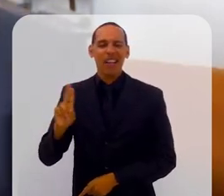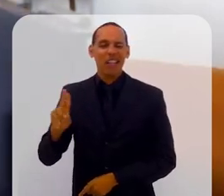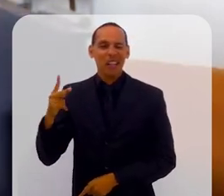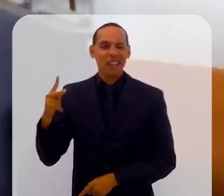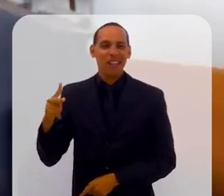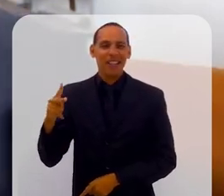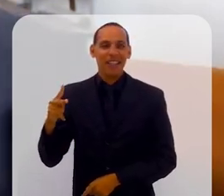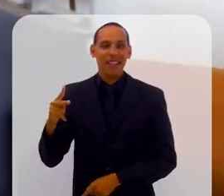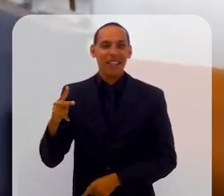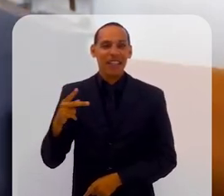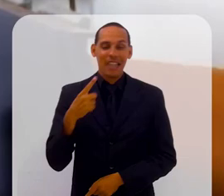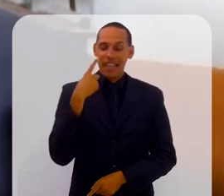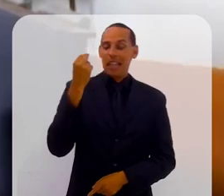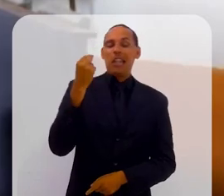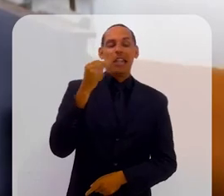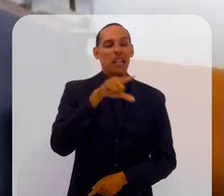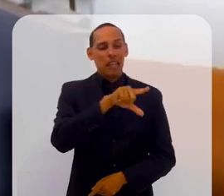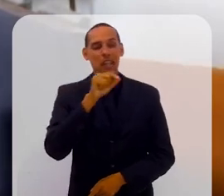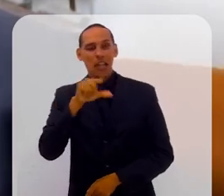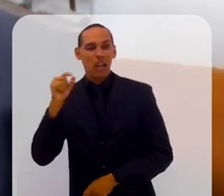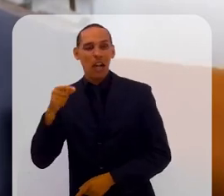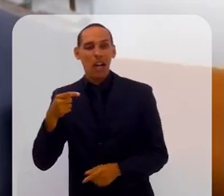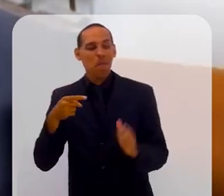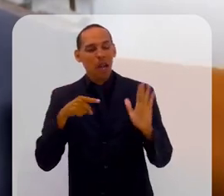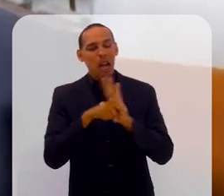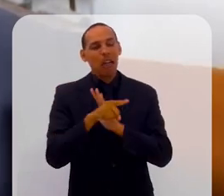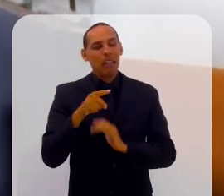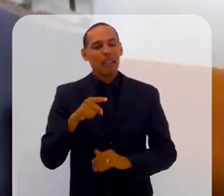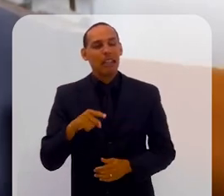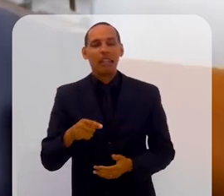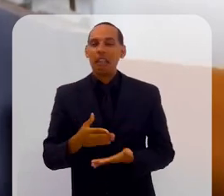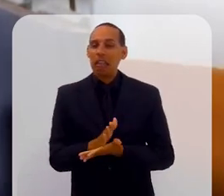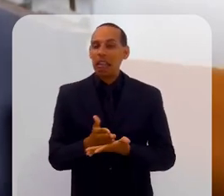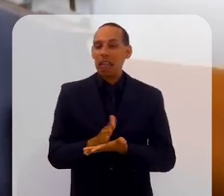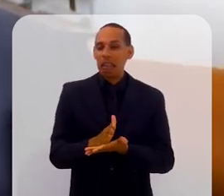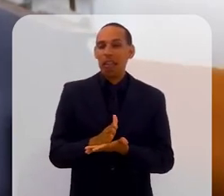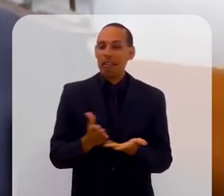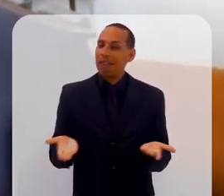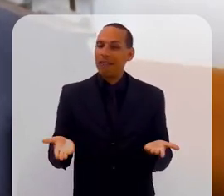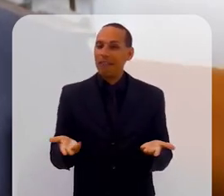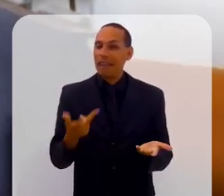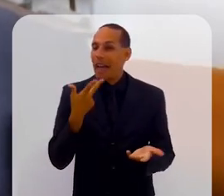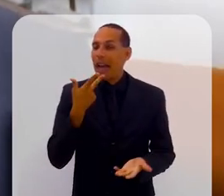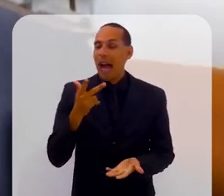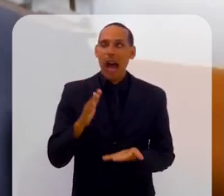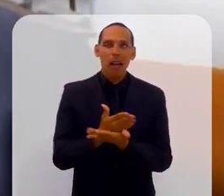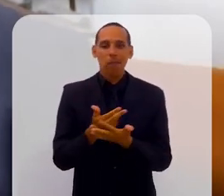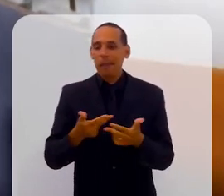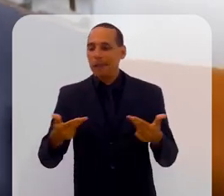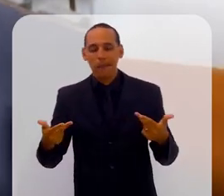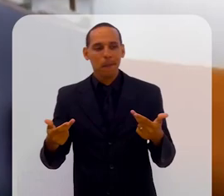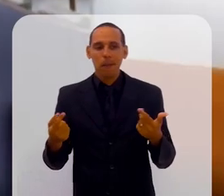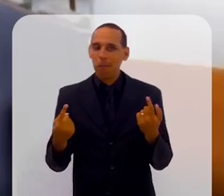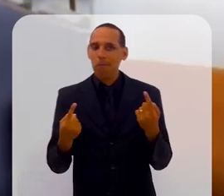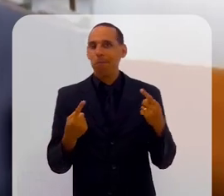pegava eu e outras pessoas para fazer uma pergunta chata e falava alguma